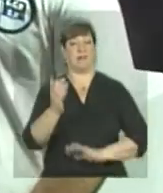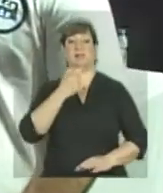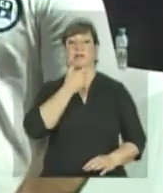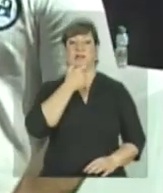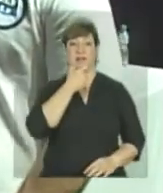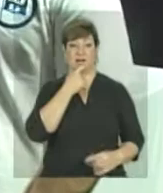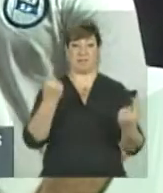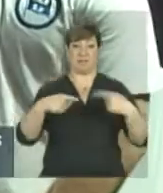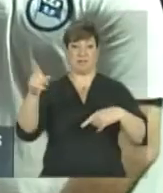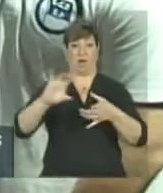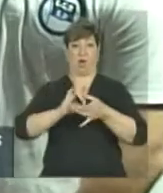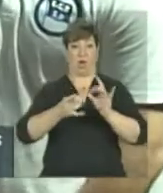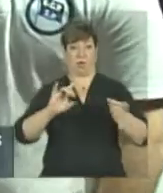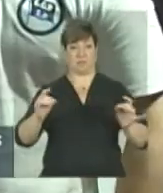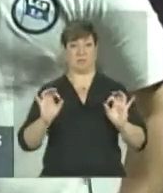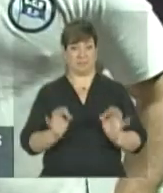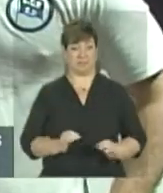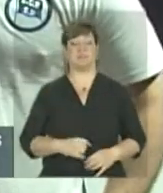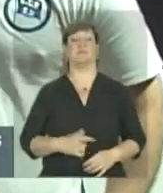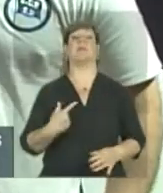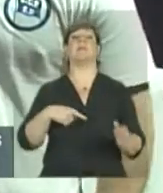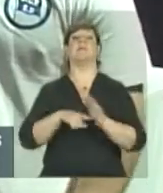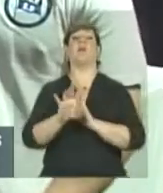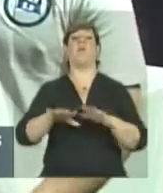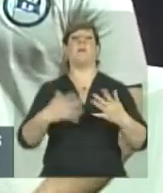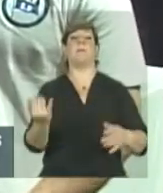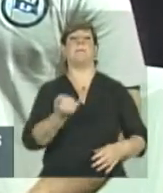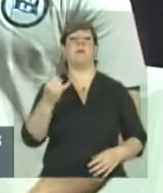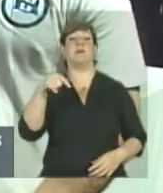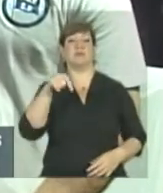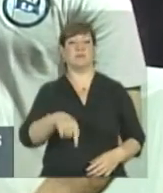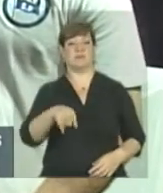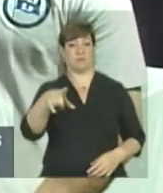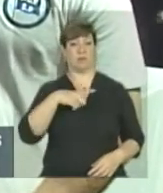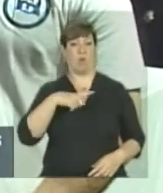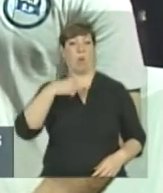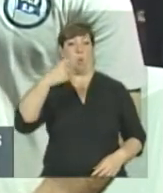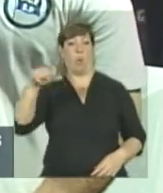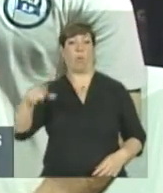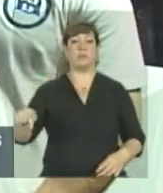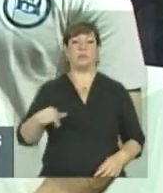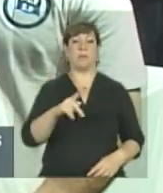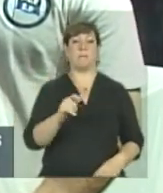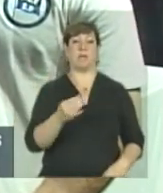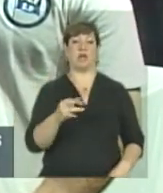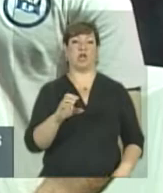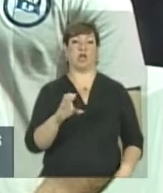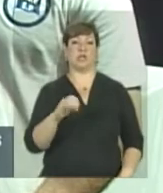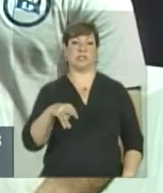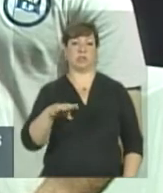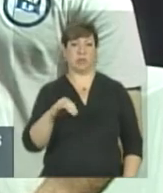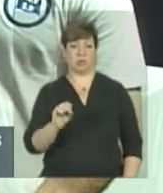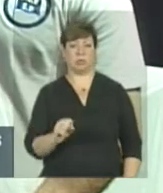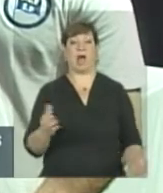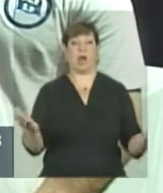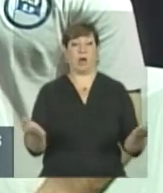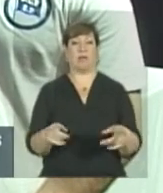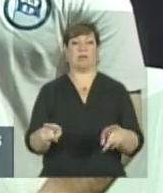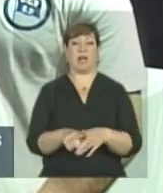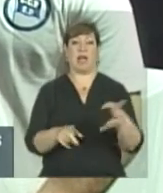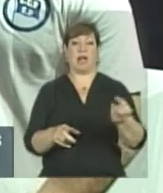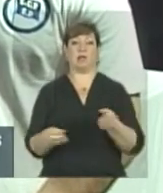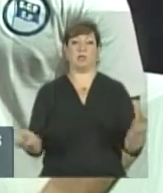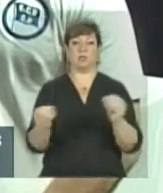Tiago? Qual a importância desse benefício para você, que já tem outros patrocínios, mas agora vai ser